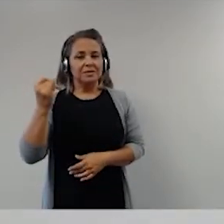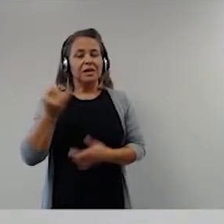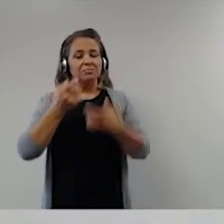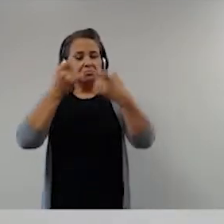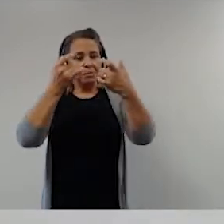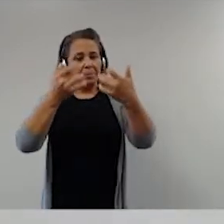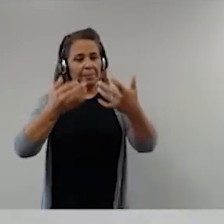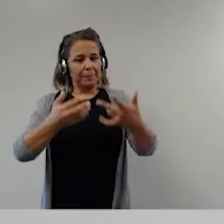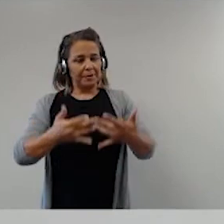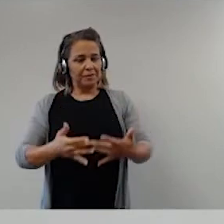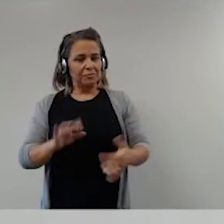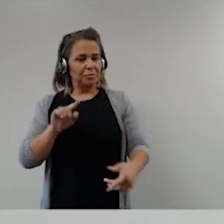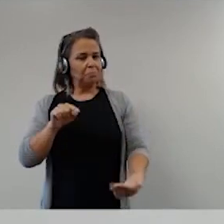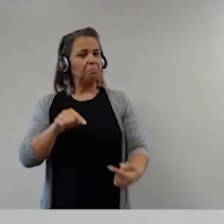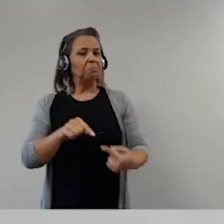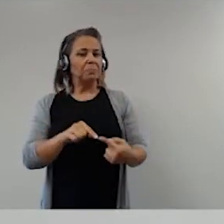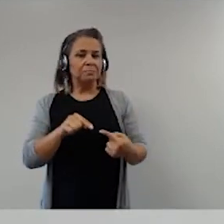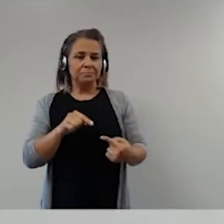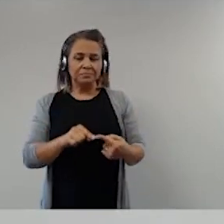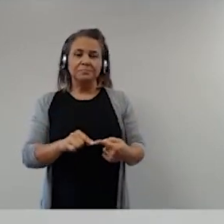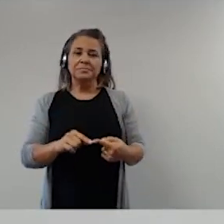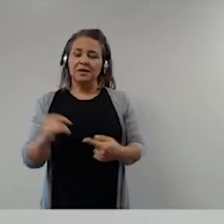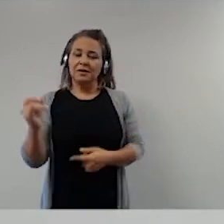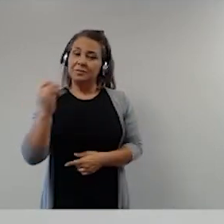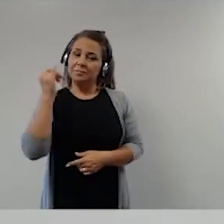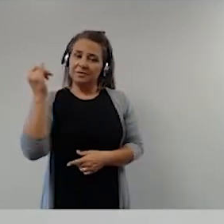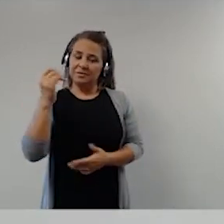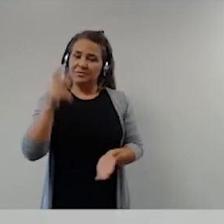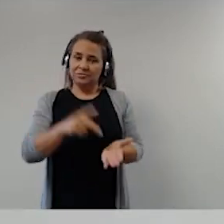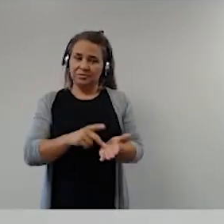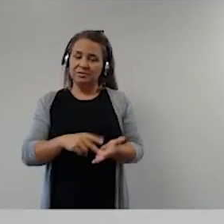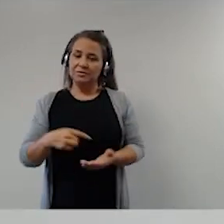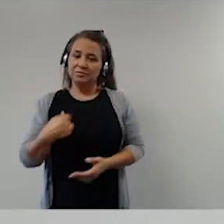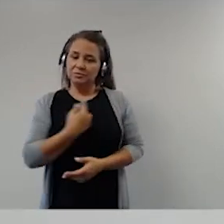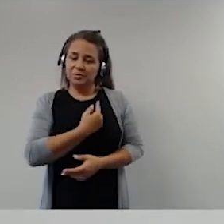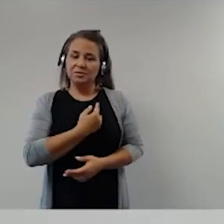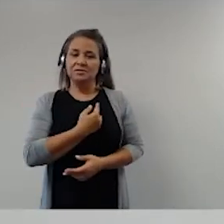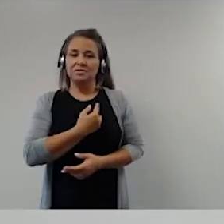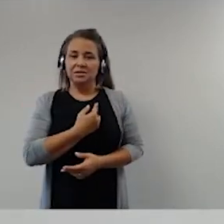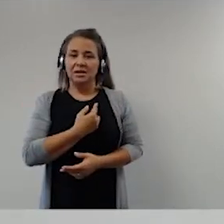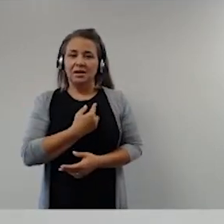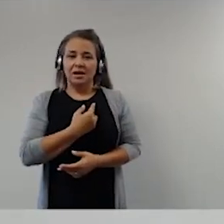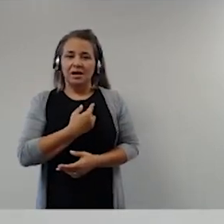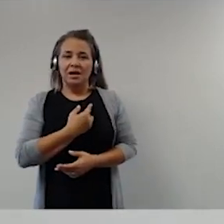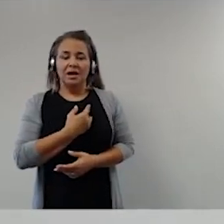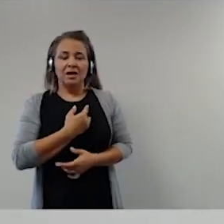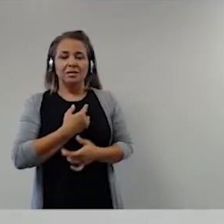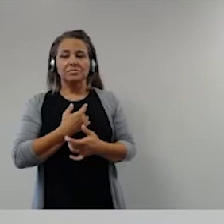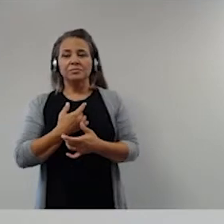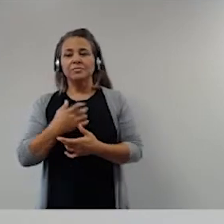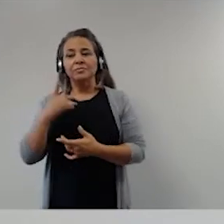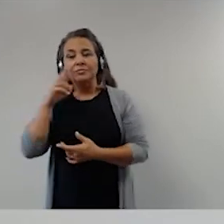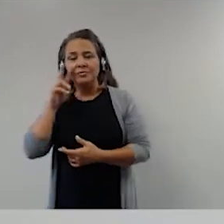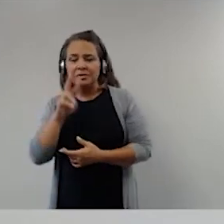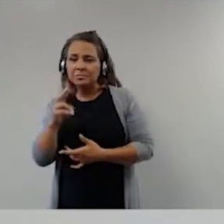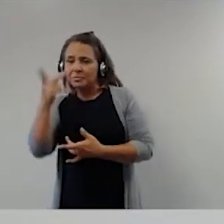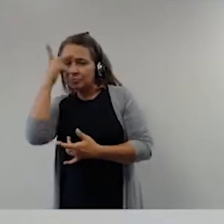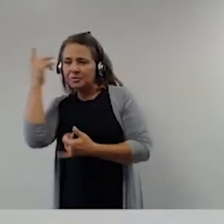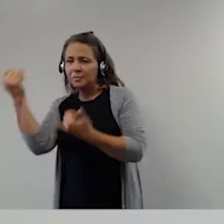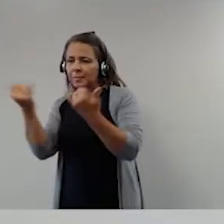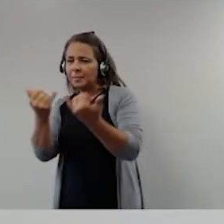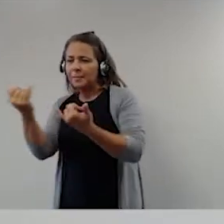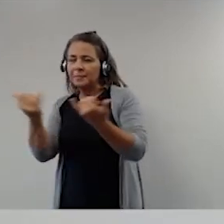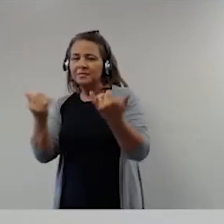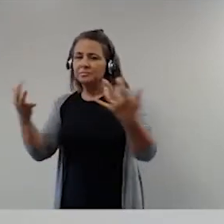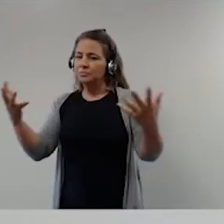colocação, foi pontual, é importante sim nós escutarmos todos os contrapontos, escutarmos todas as